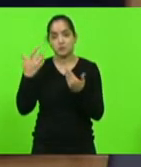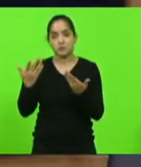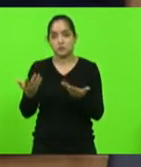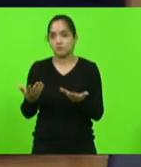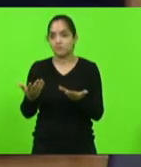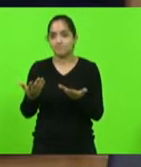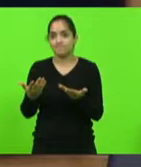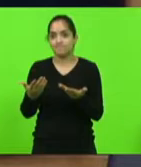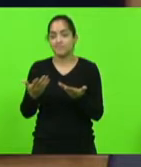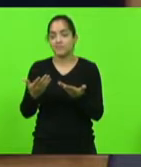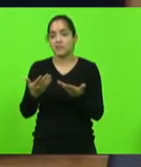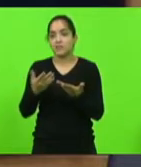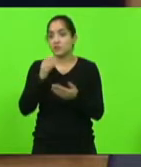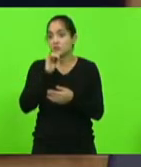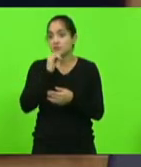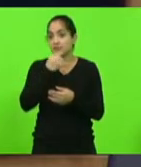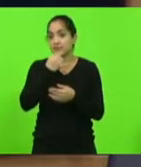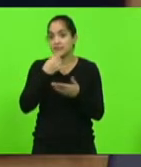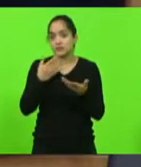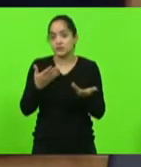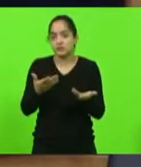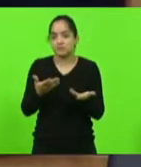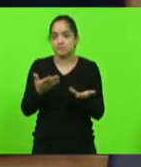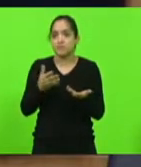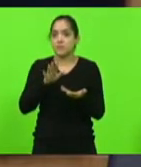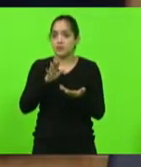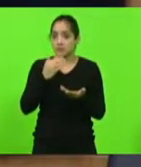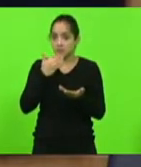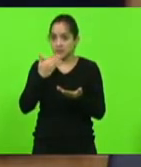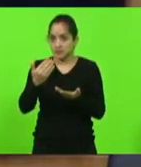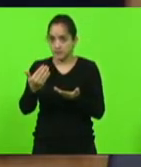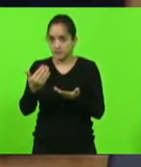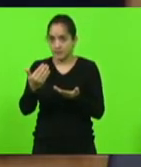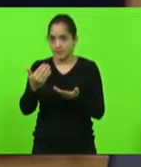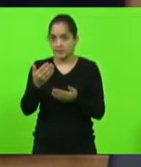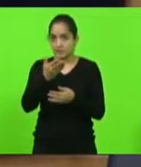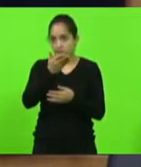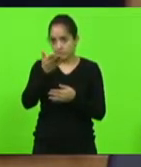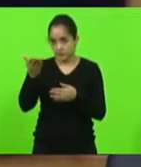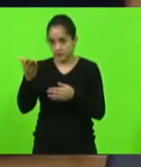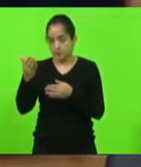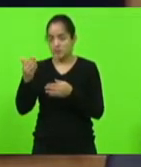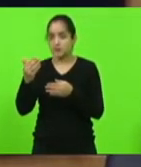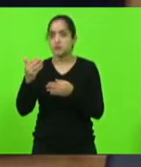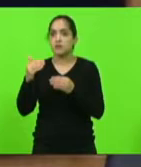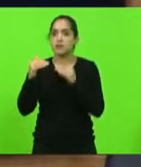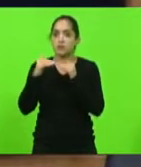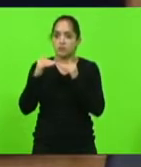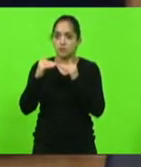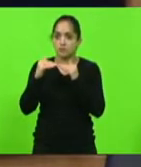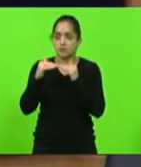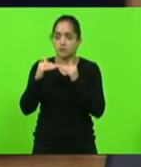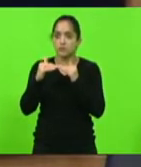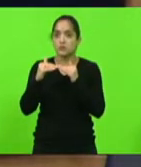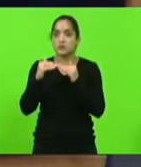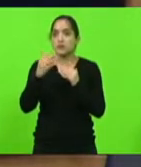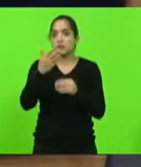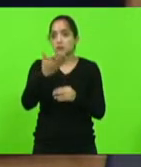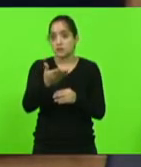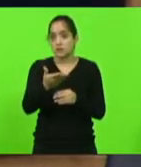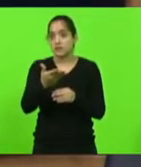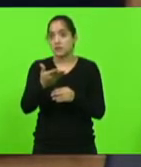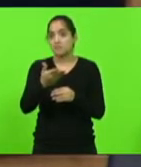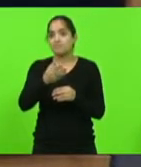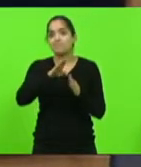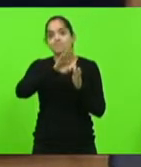fica muito chateado. Mas, eu peço assim a vênia a compreensão dos novos colegas para que a gente possa